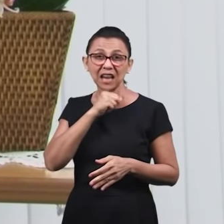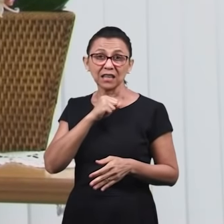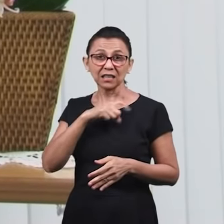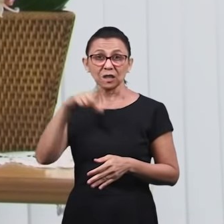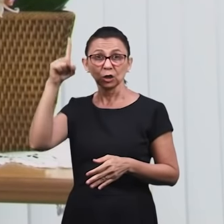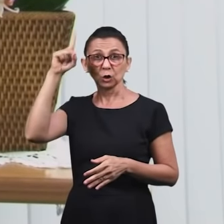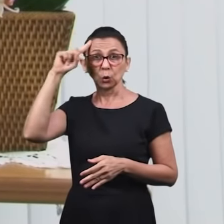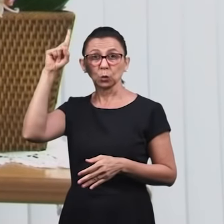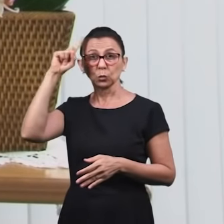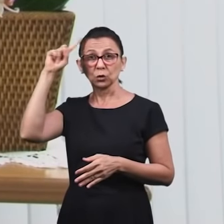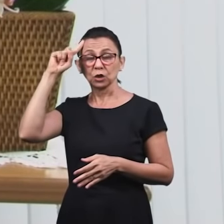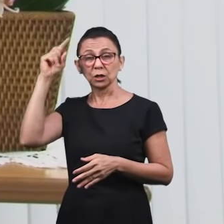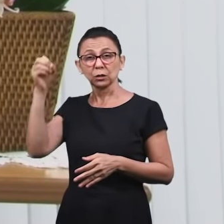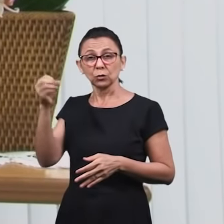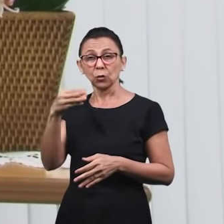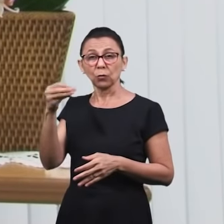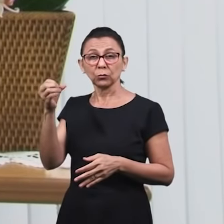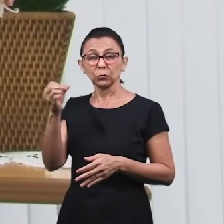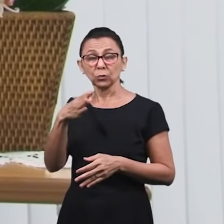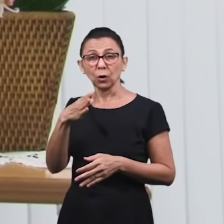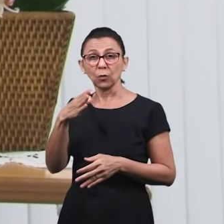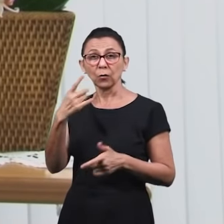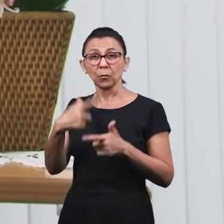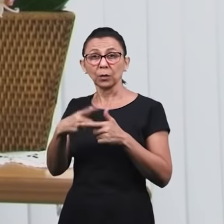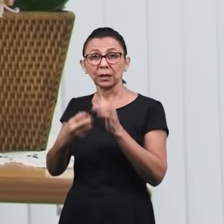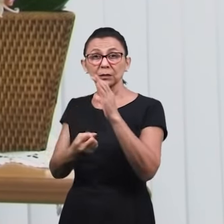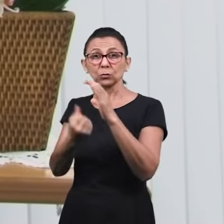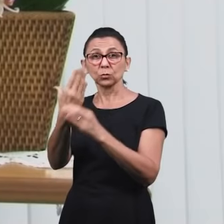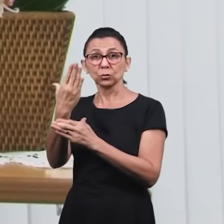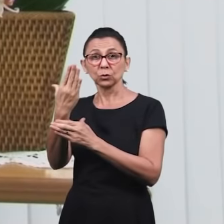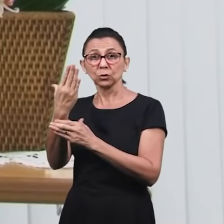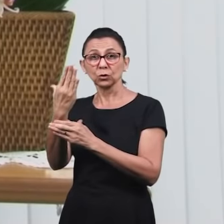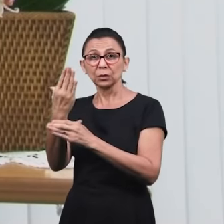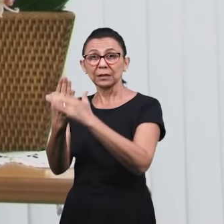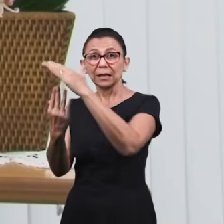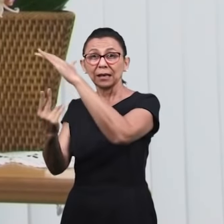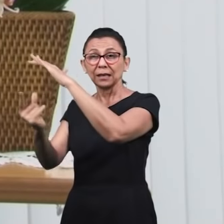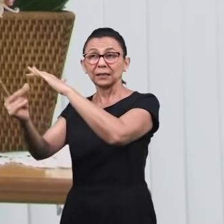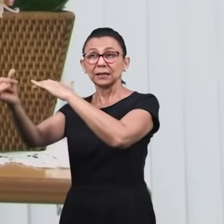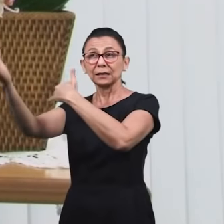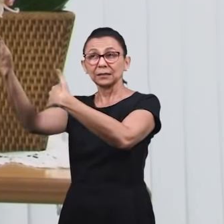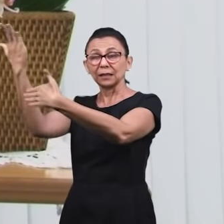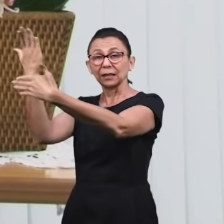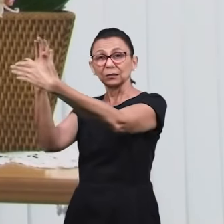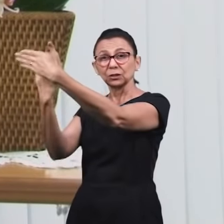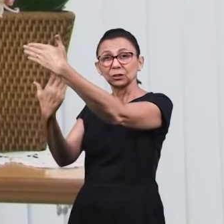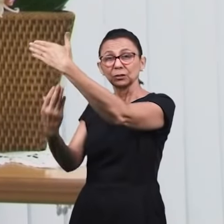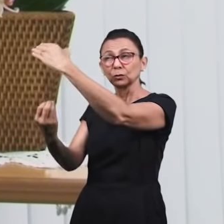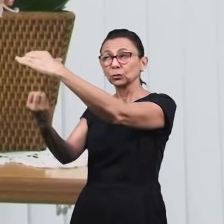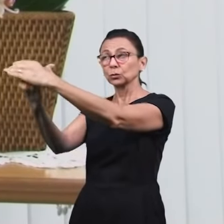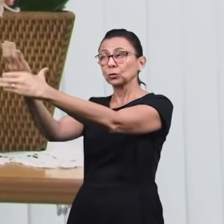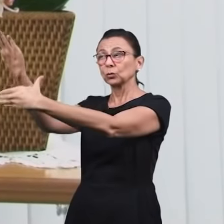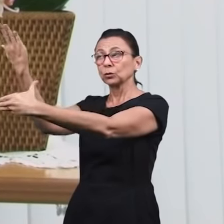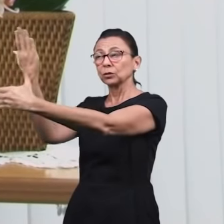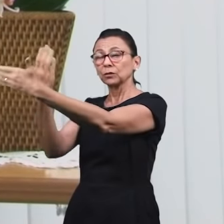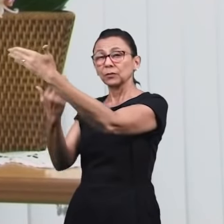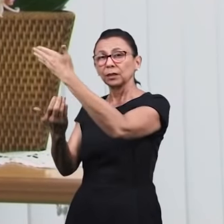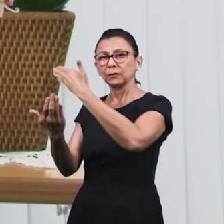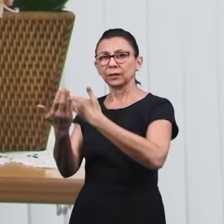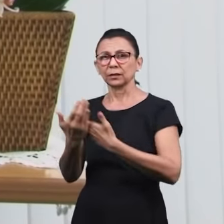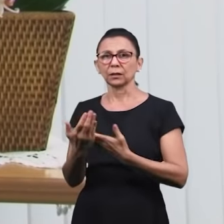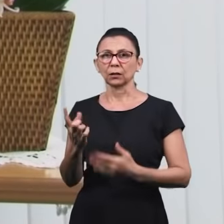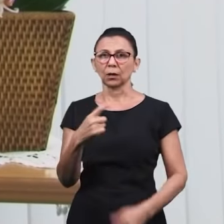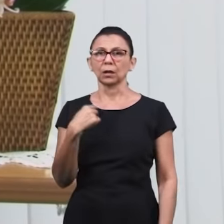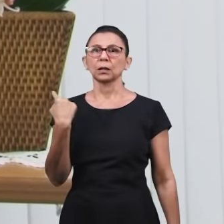envelhece, é renovado todos os dias na sua fonte, que é a eternidade. Nós